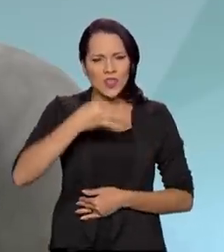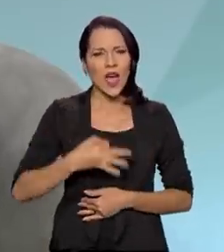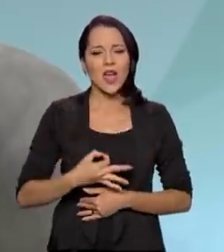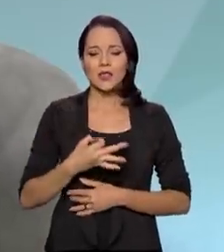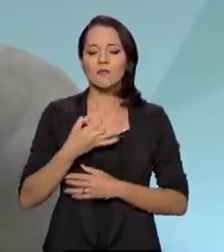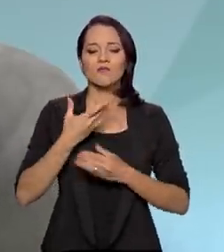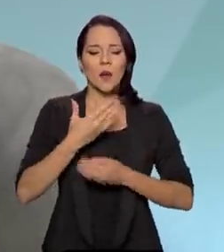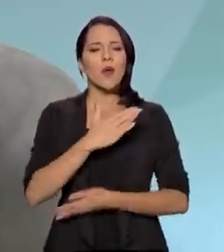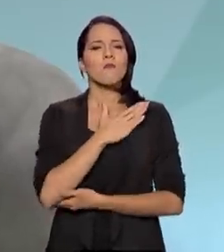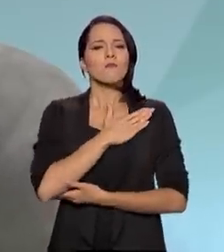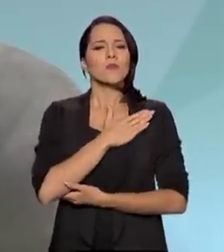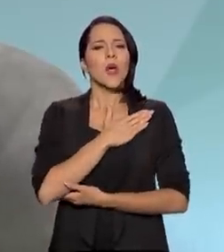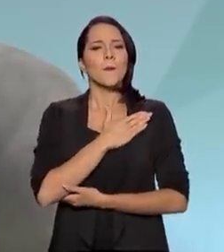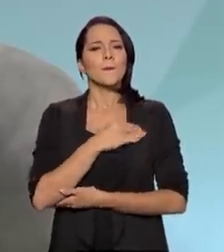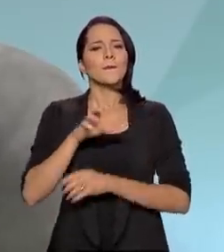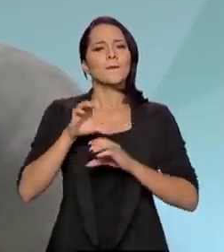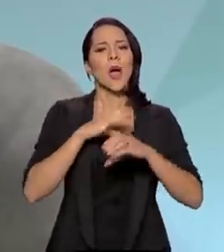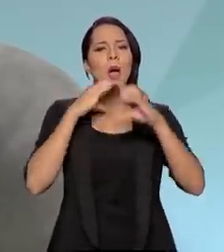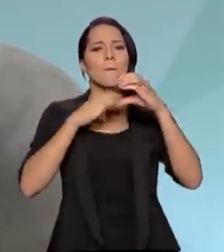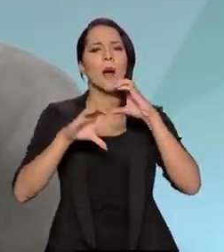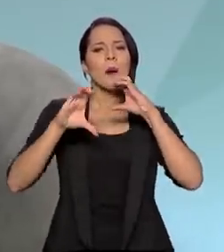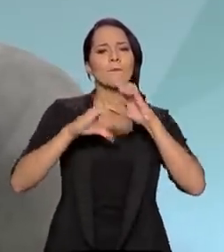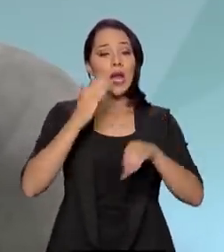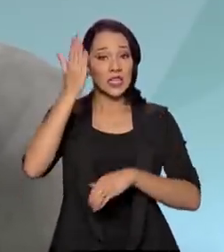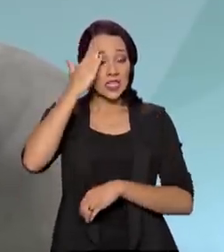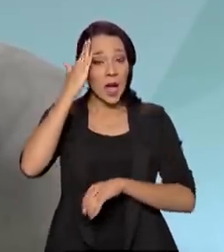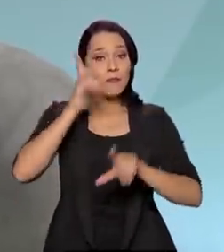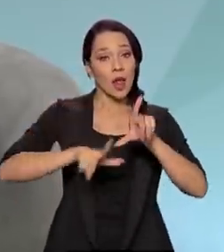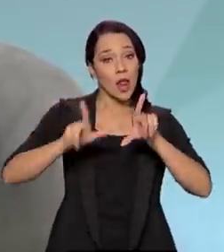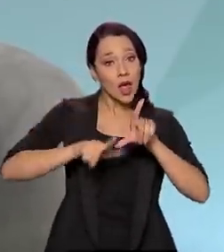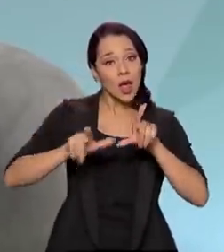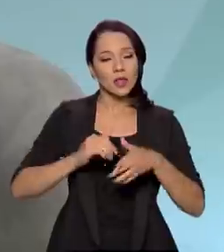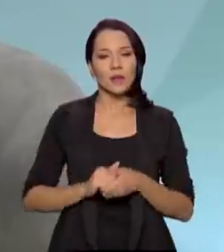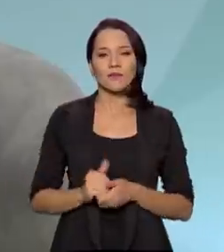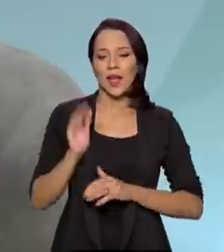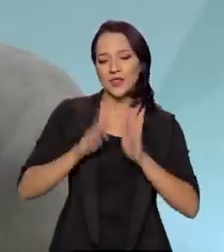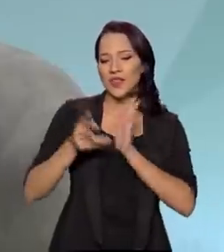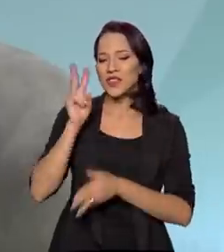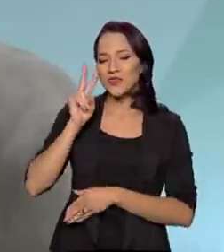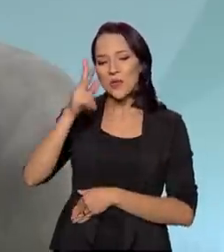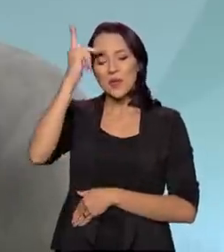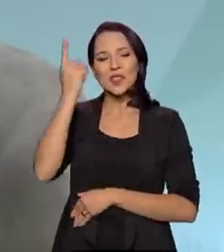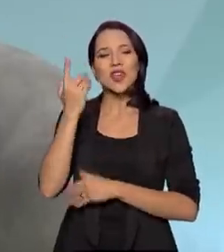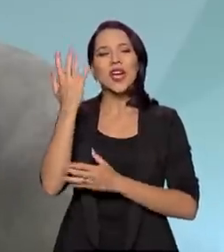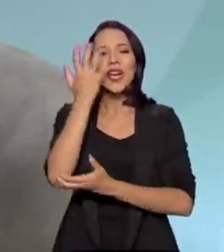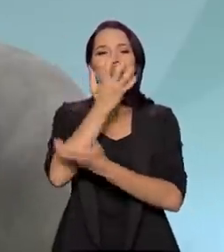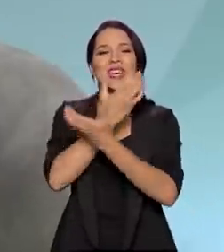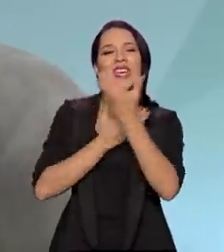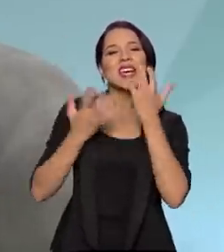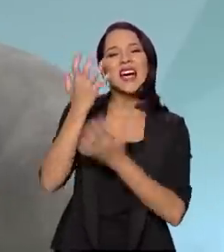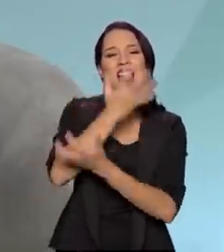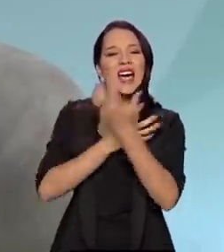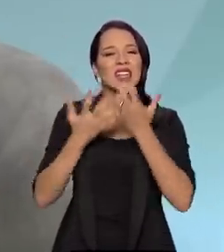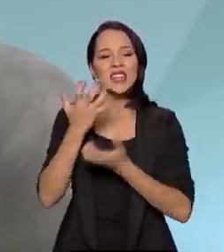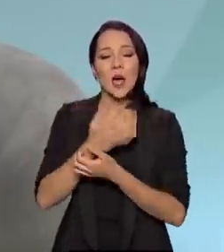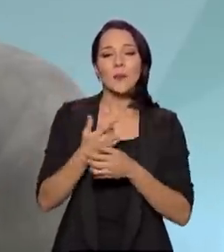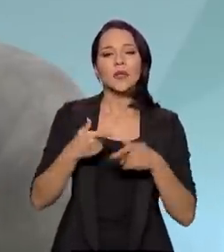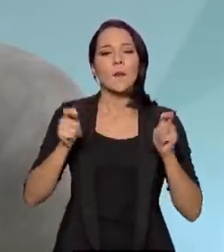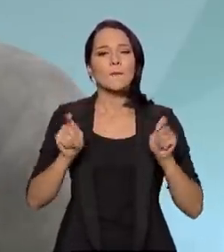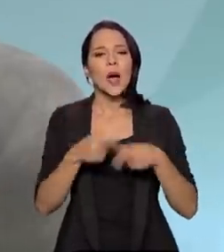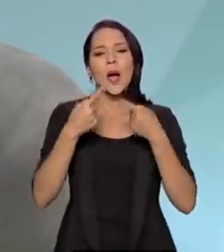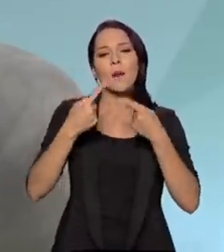Cantam o hino. Cantam, sabem a letra do hino. A gente vê muitas vezes, o pessoal diz que canta a capela, a banda